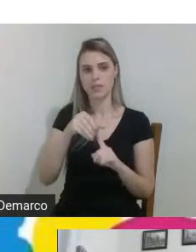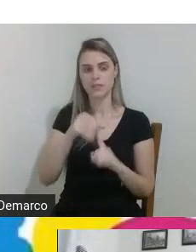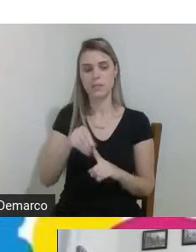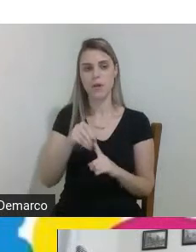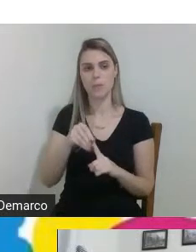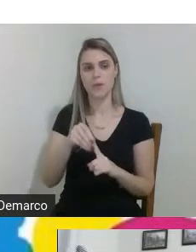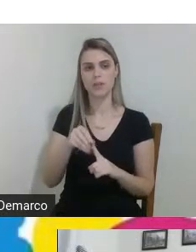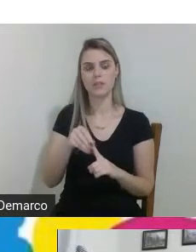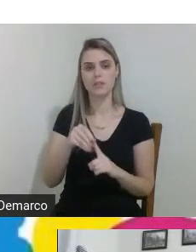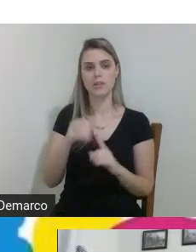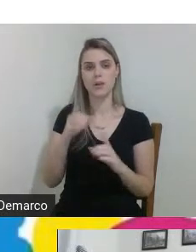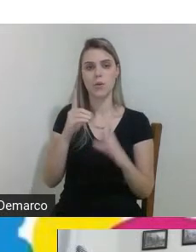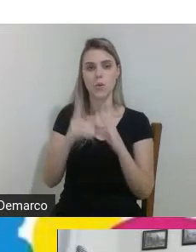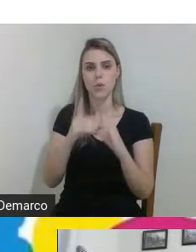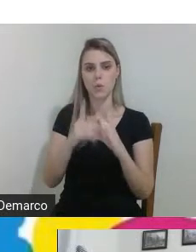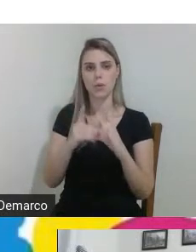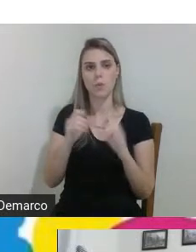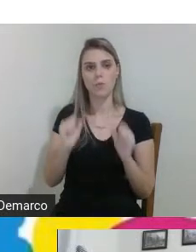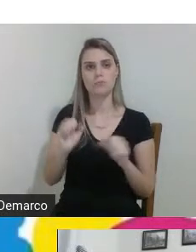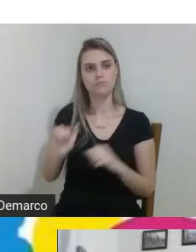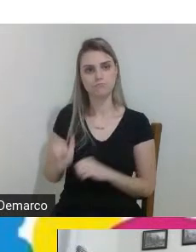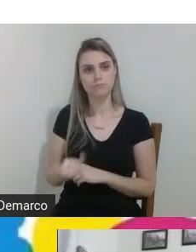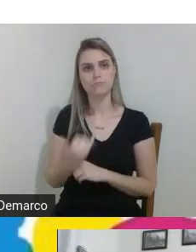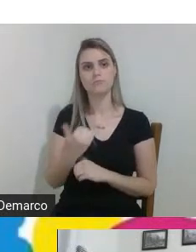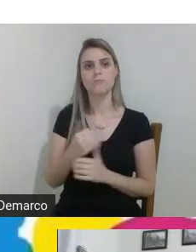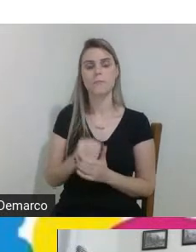ao Conde por essa oportunidade